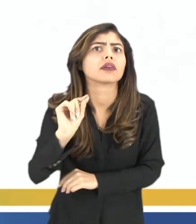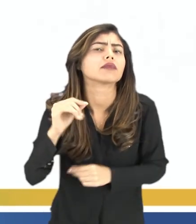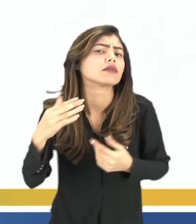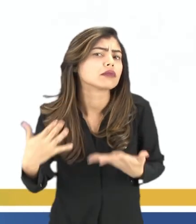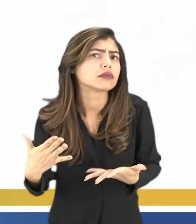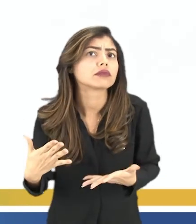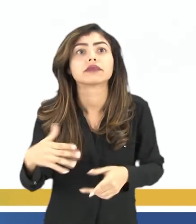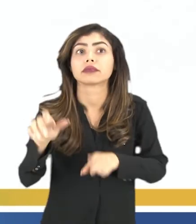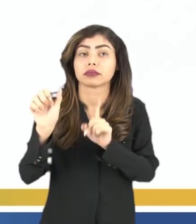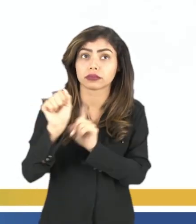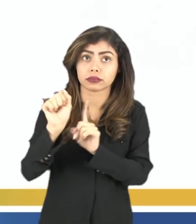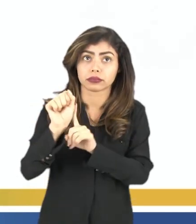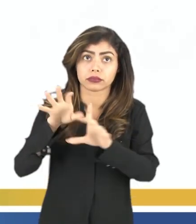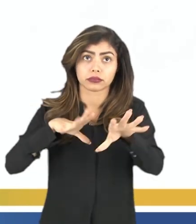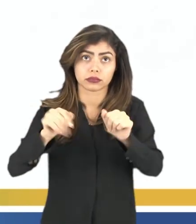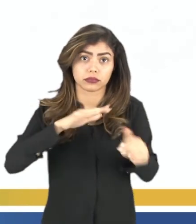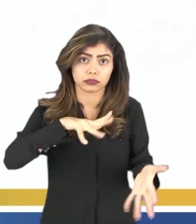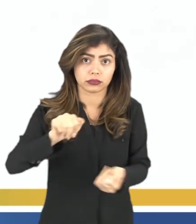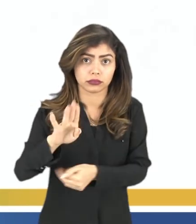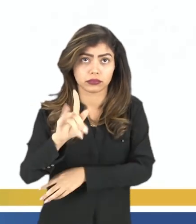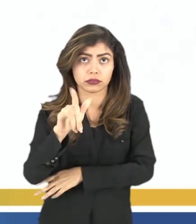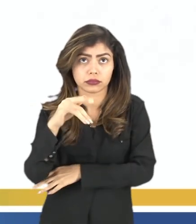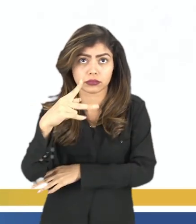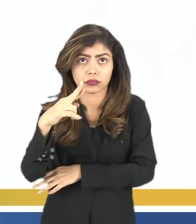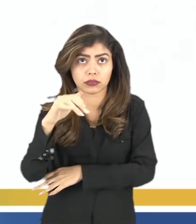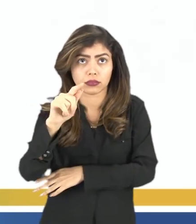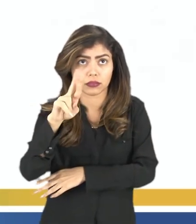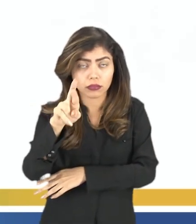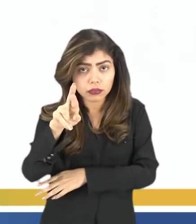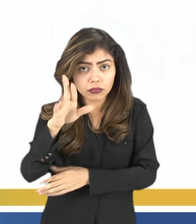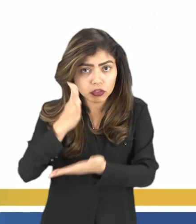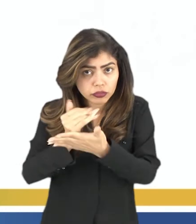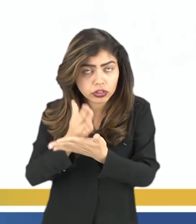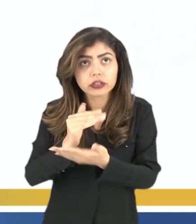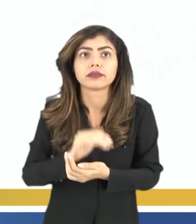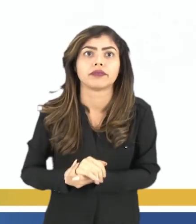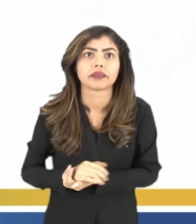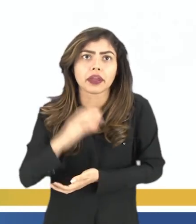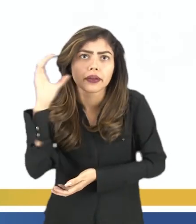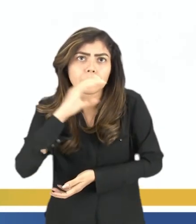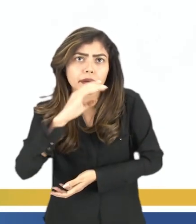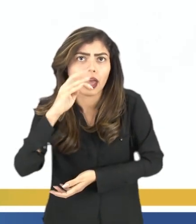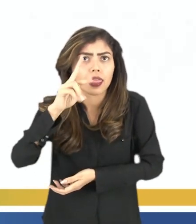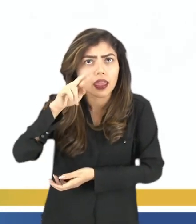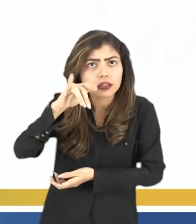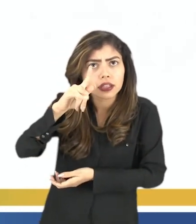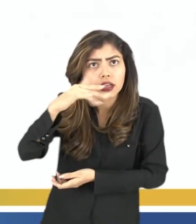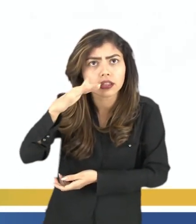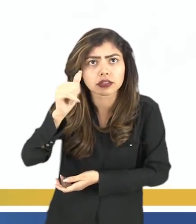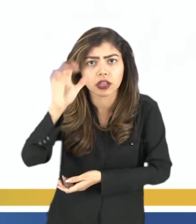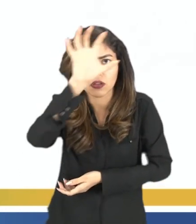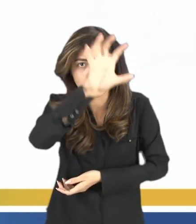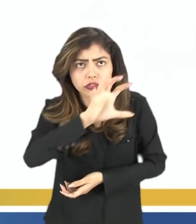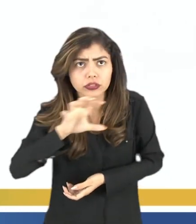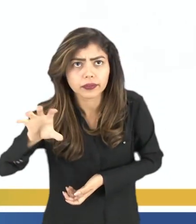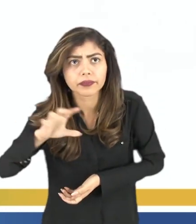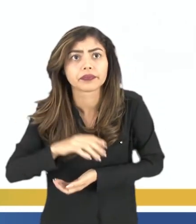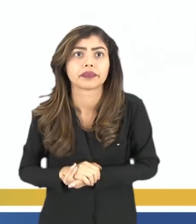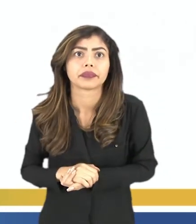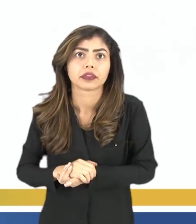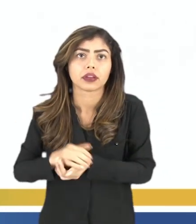A formação do mundo bipolar, né? Dividido. Aceleração da integração regional.